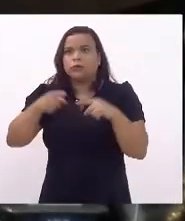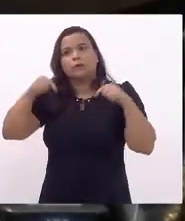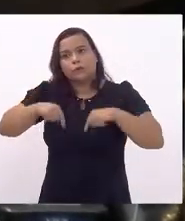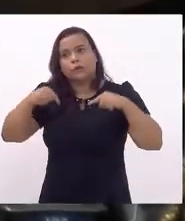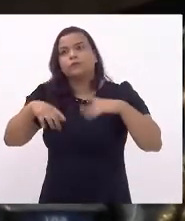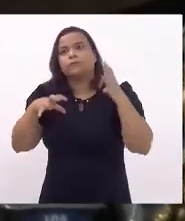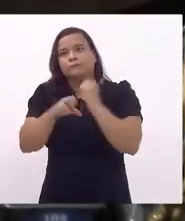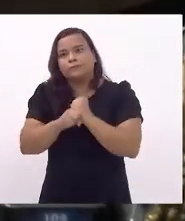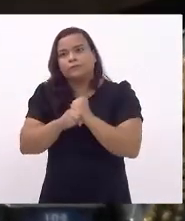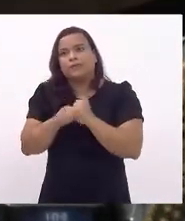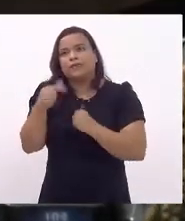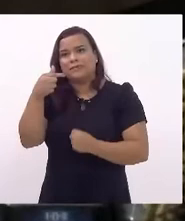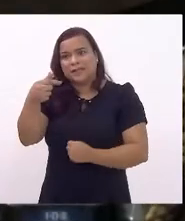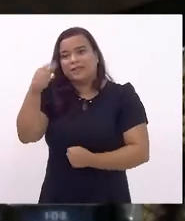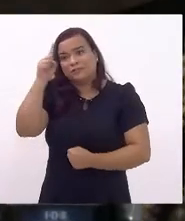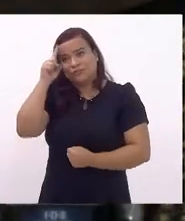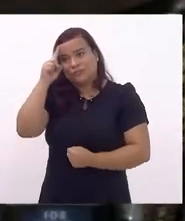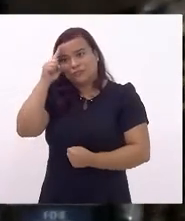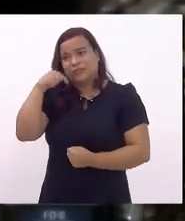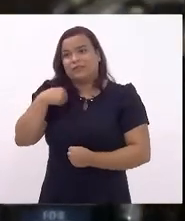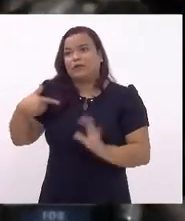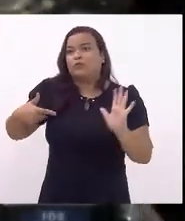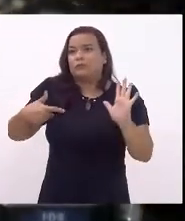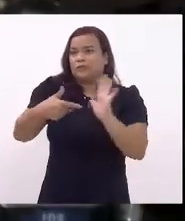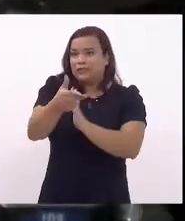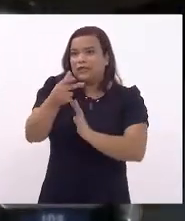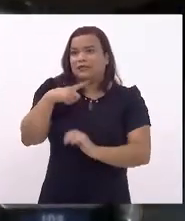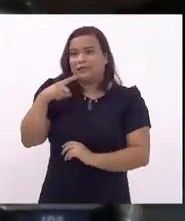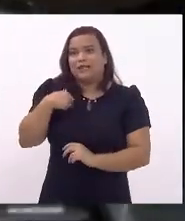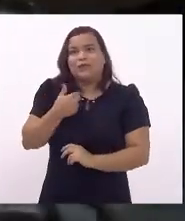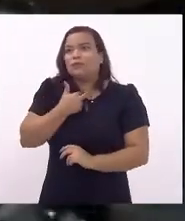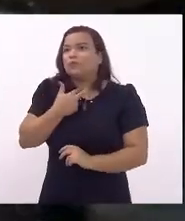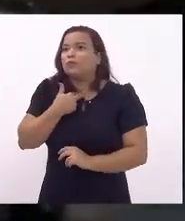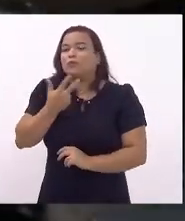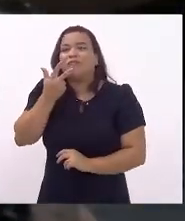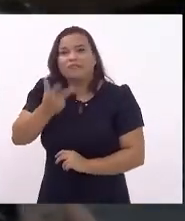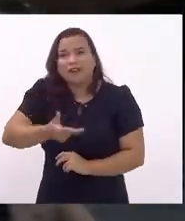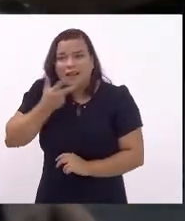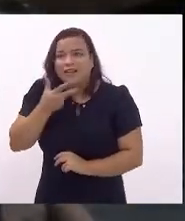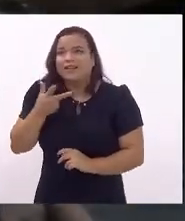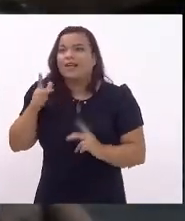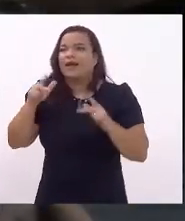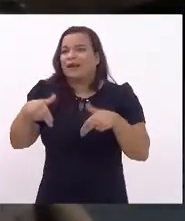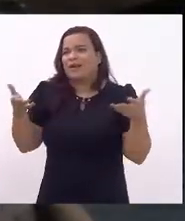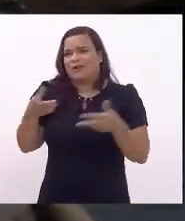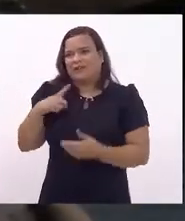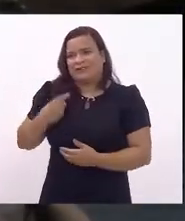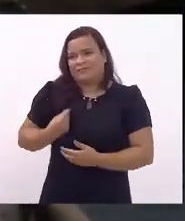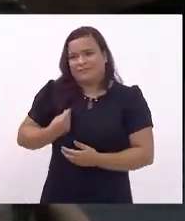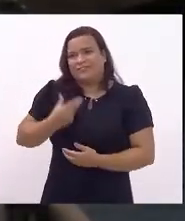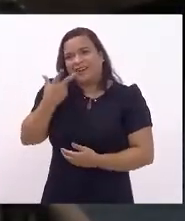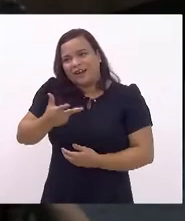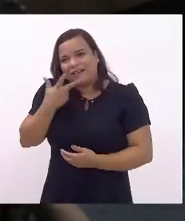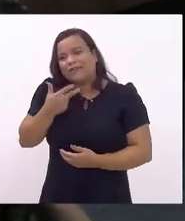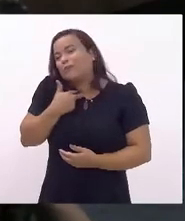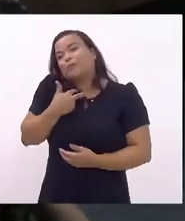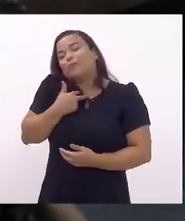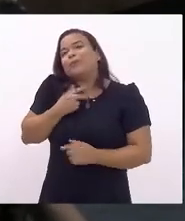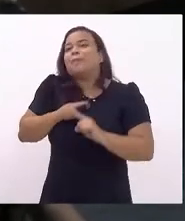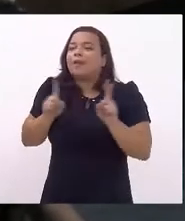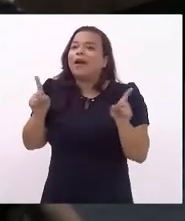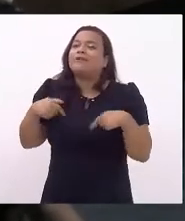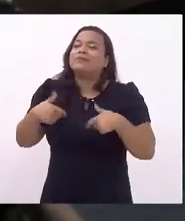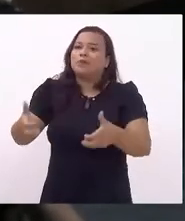sete dias que eu fiz uma cirurgia e eu não poderia nem estar falando como eu estou falando, mas eu não poderia deixar de